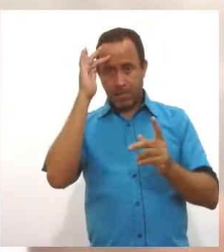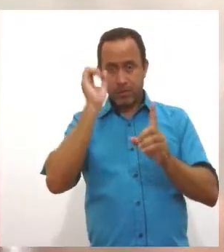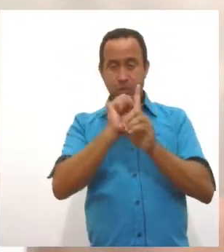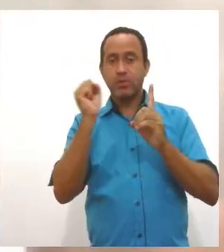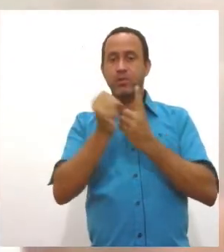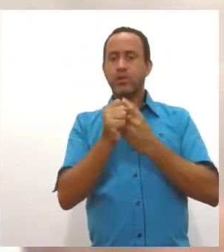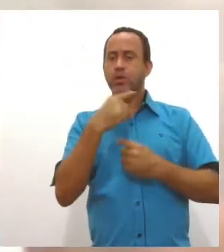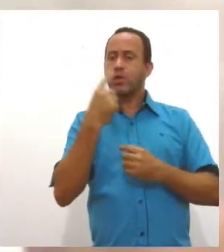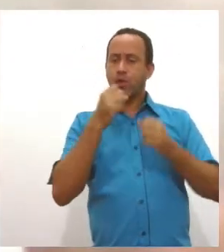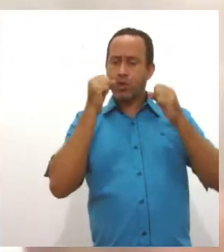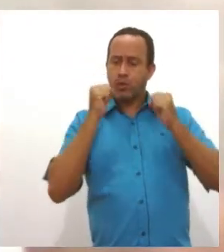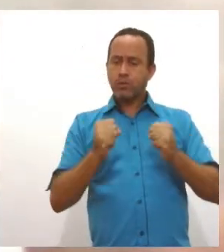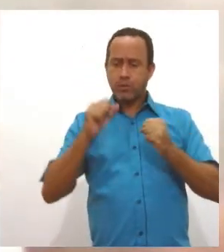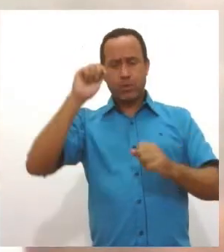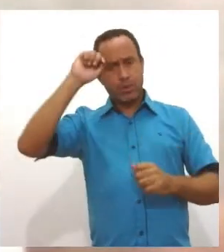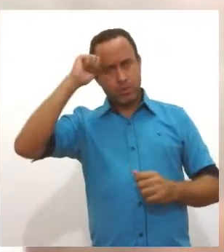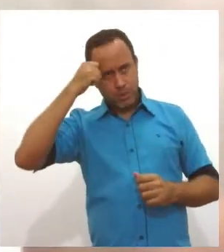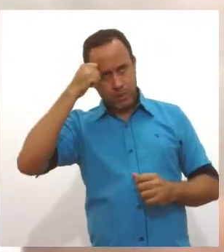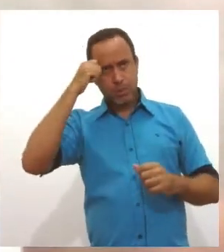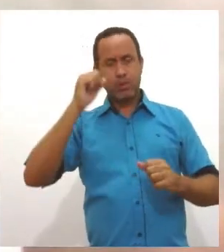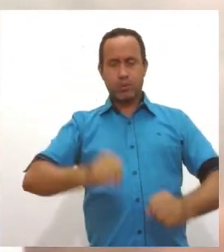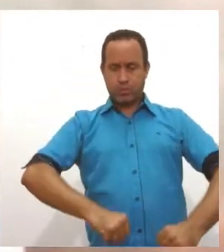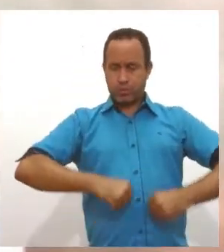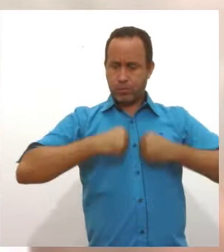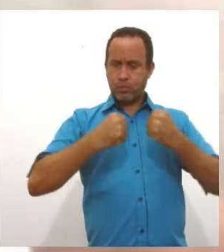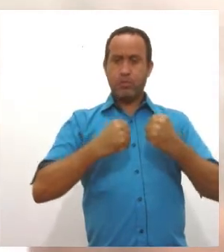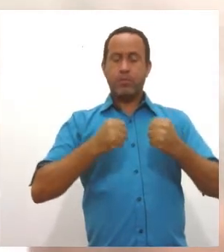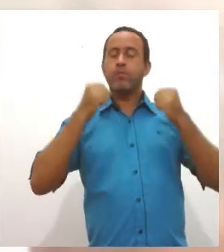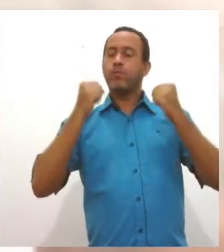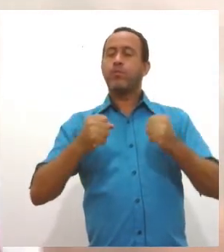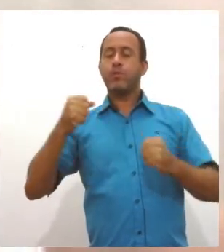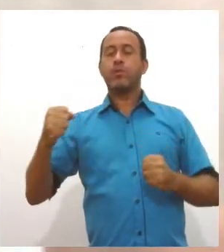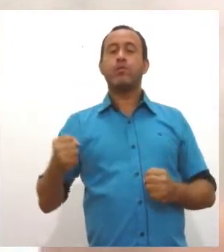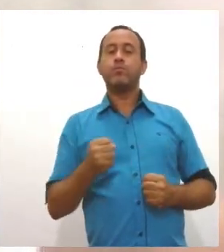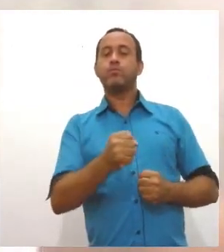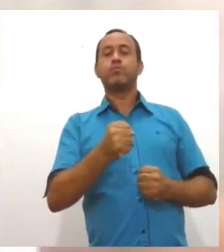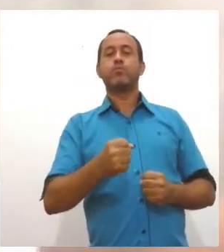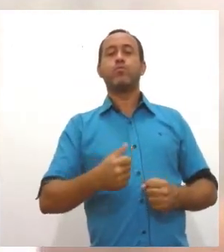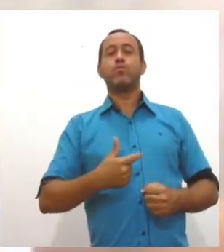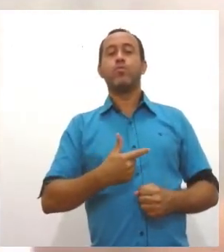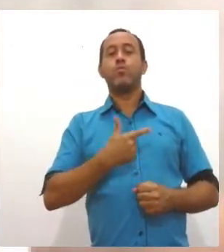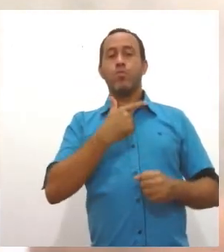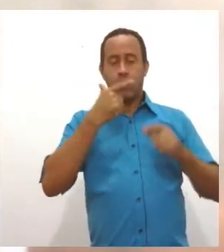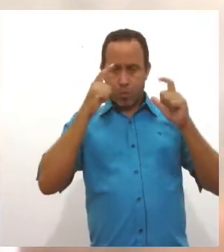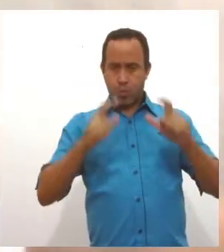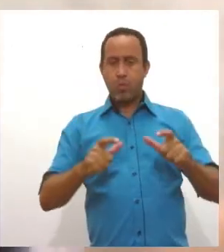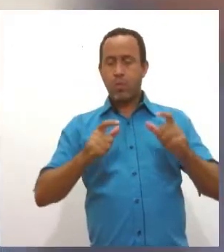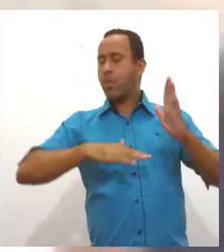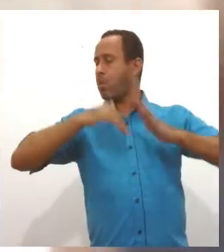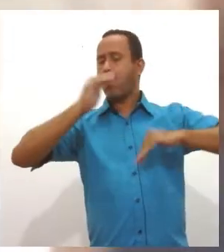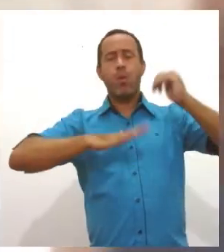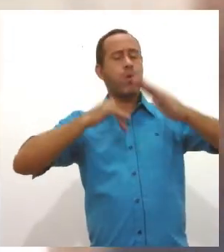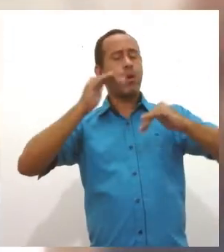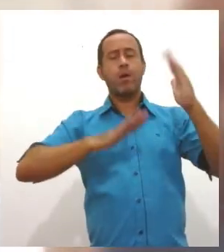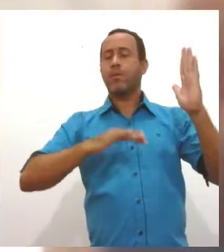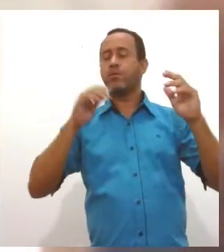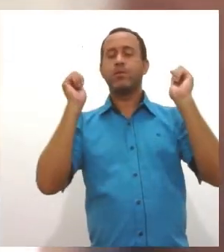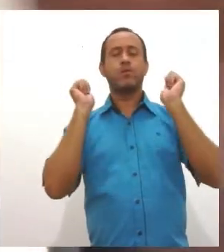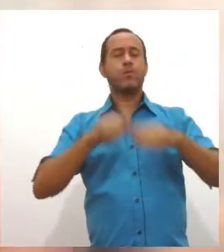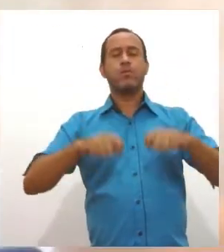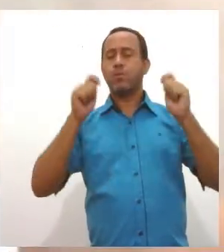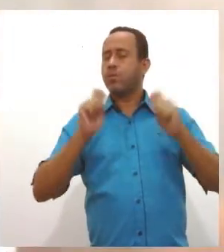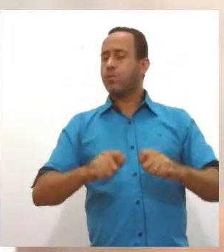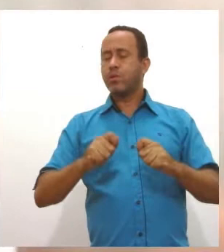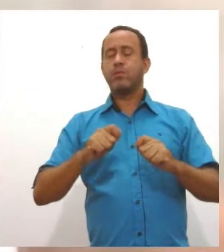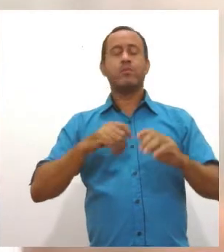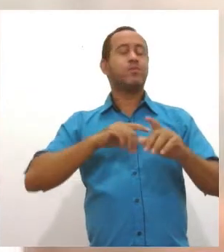nós, negros, podemos ocupar os locais de destaque e exercer qualquer tipo de profissão. Nós podemos ser assessores,